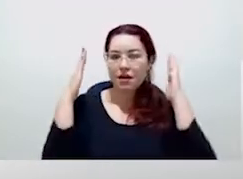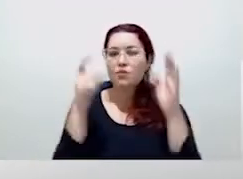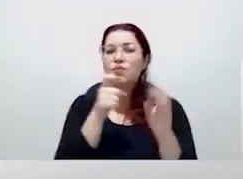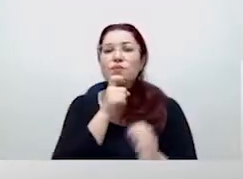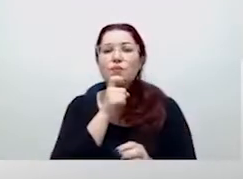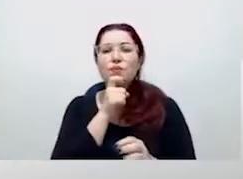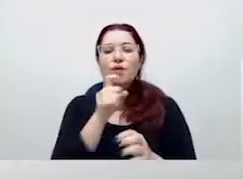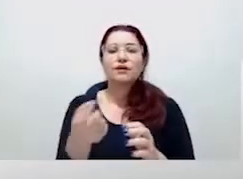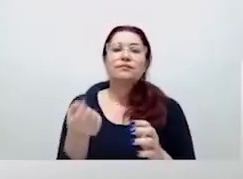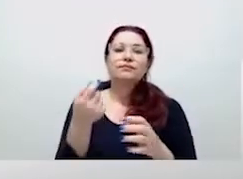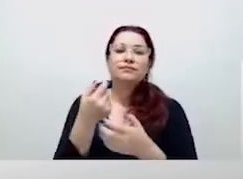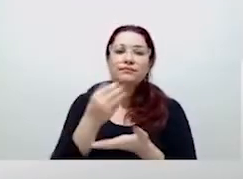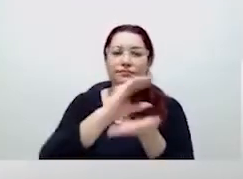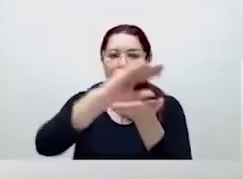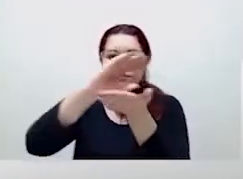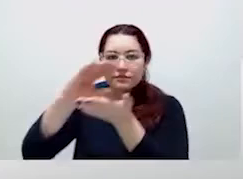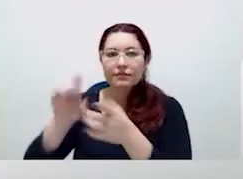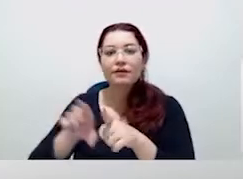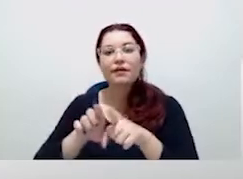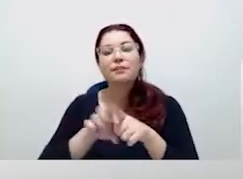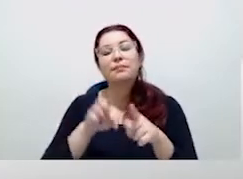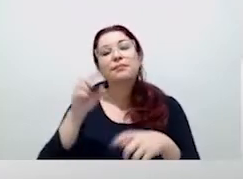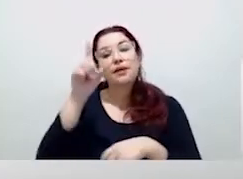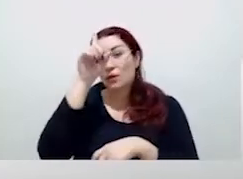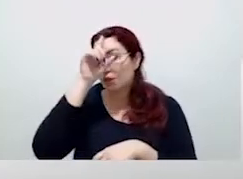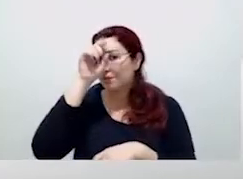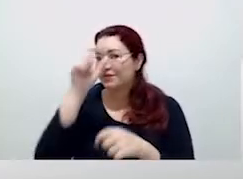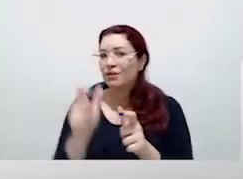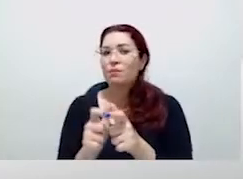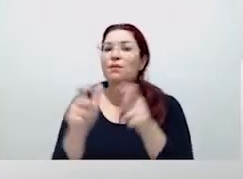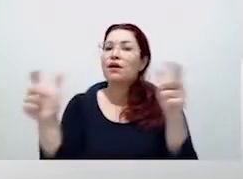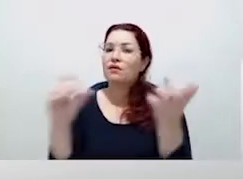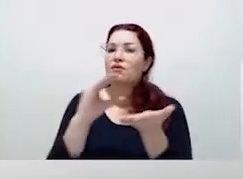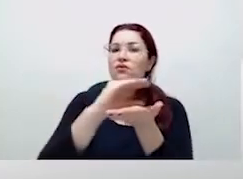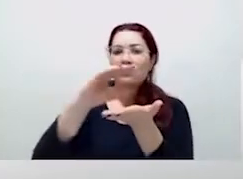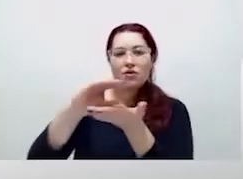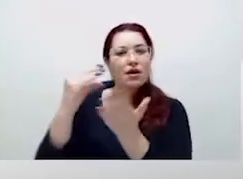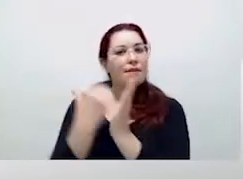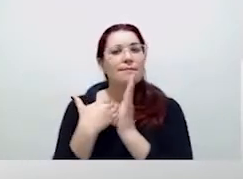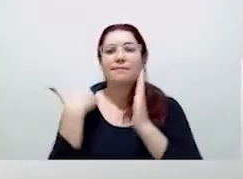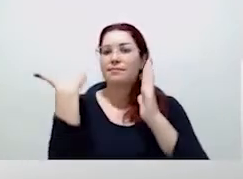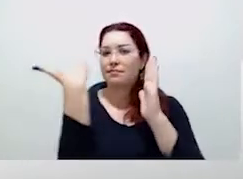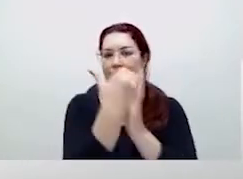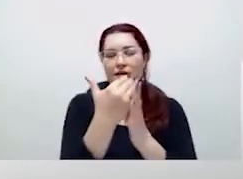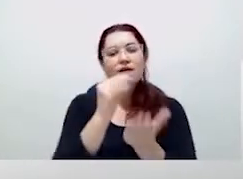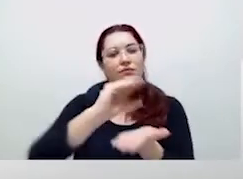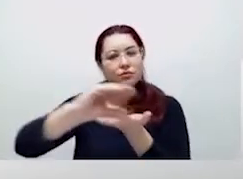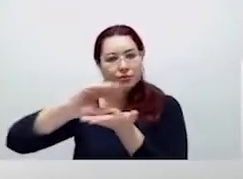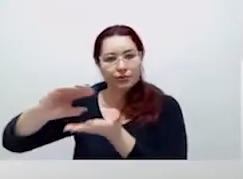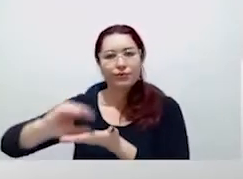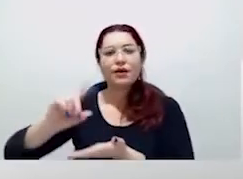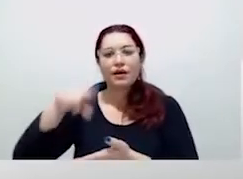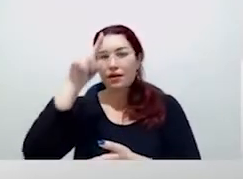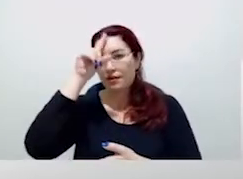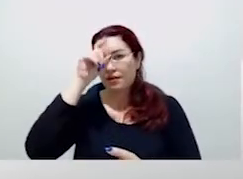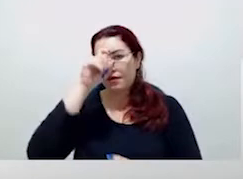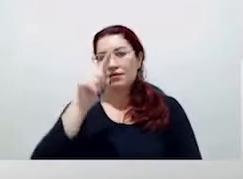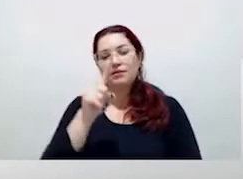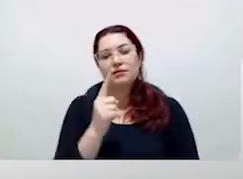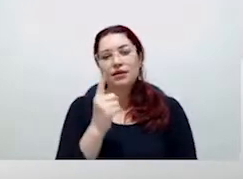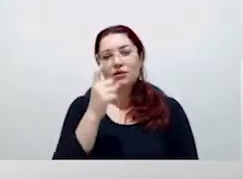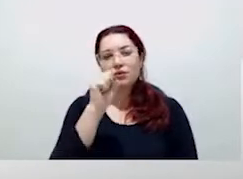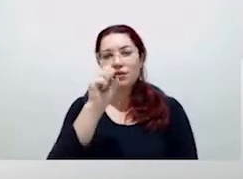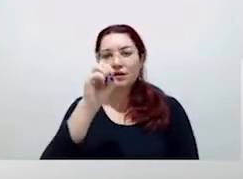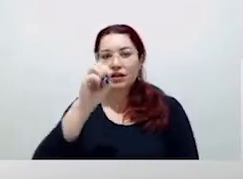E o investimento nos hospitais, onde está a maior parte do nosso investimento. investimento, 180 milhões,